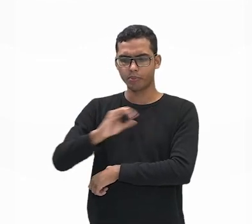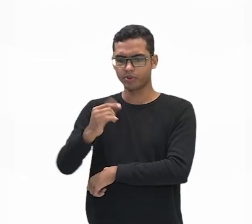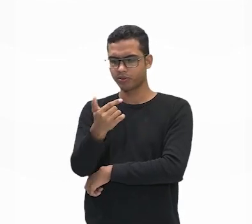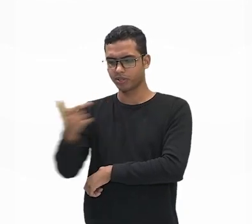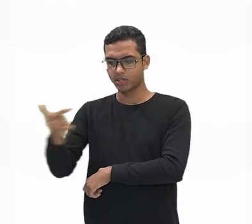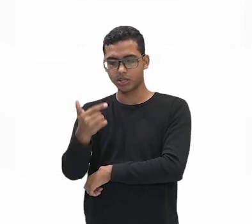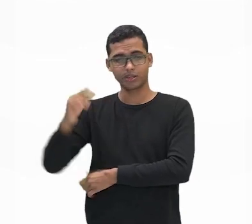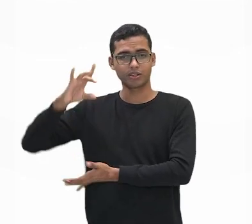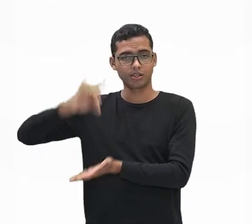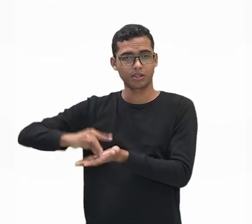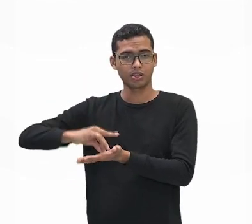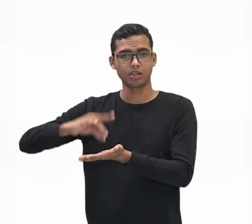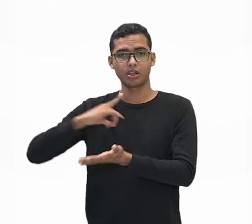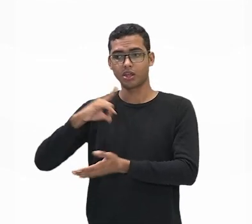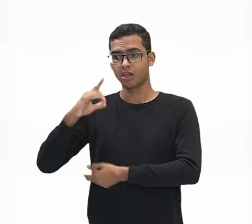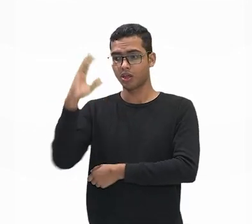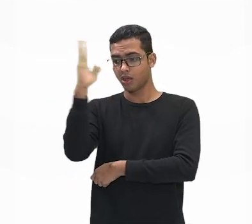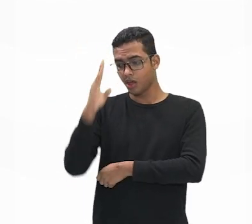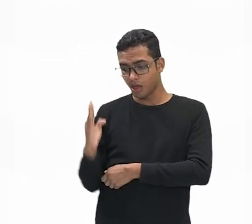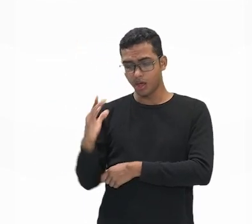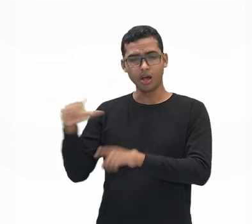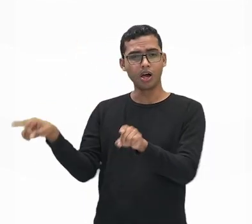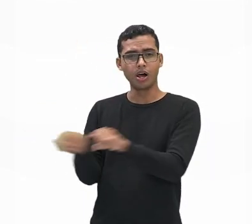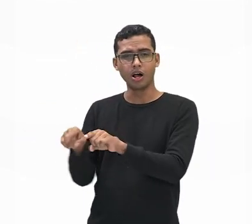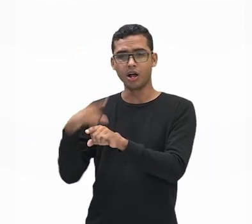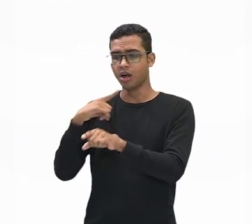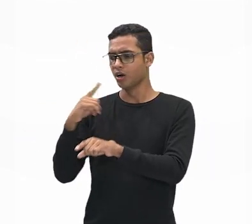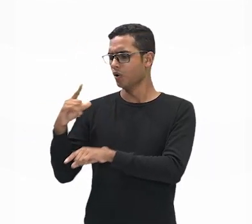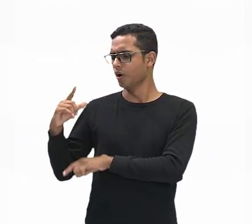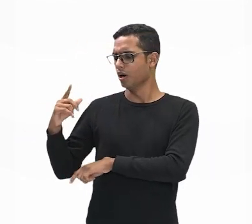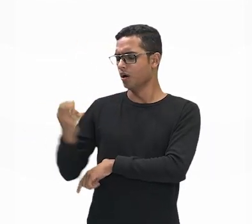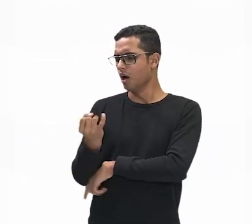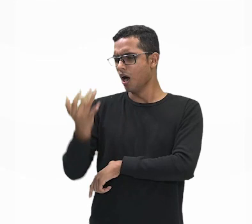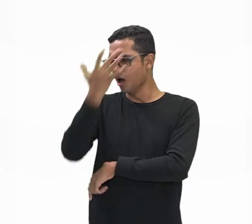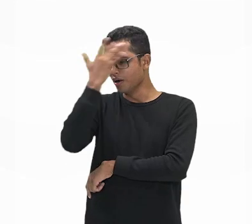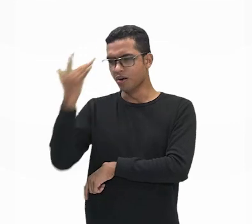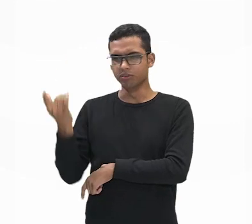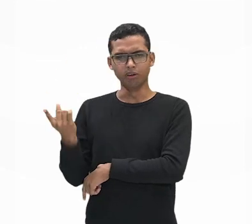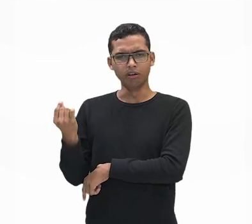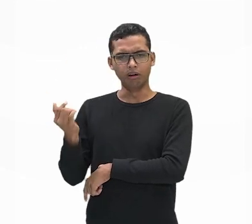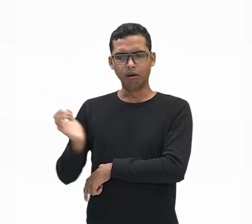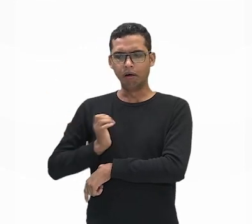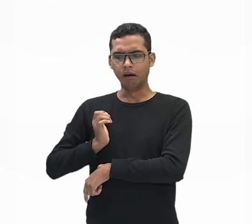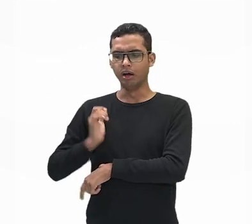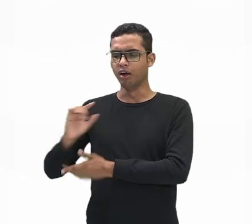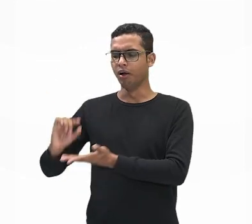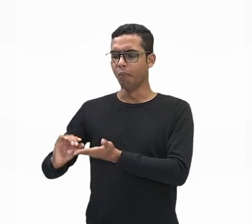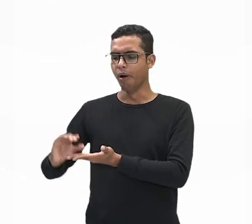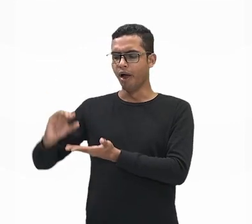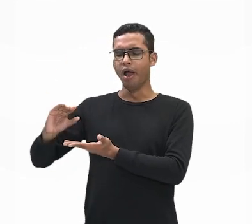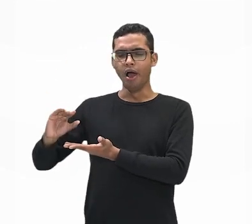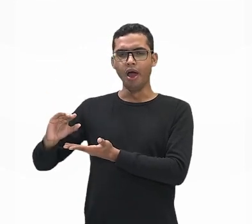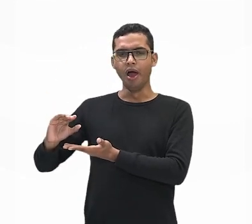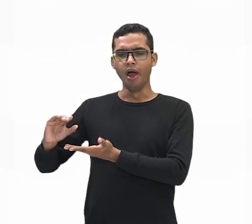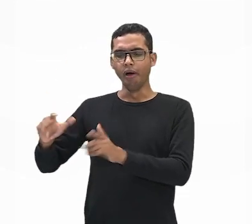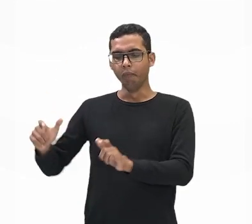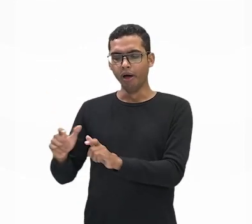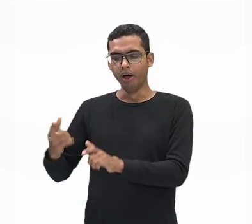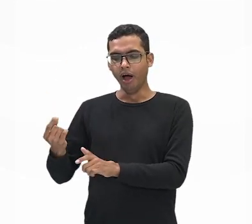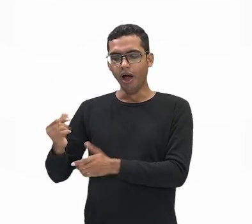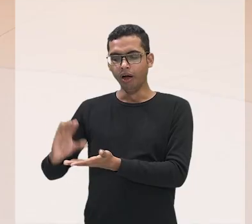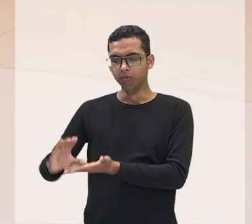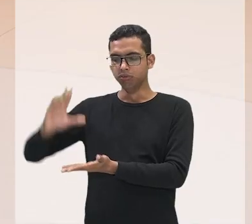relação ao dinheiro no mundo todo, né? Houve uma piora nesses índices. Felizmente, recentemente, a gente teve aí